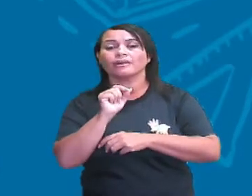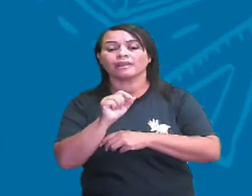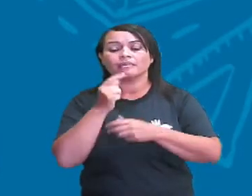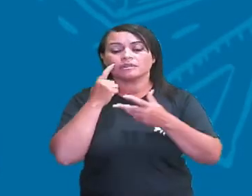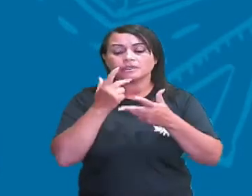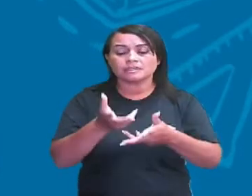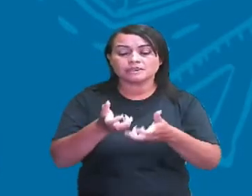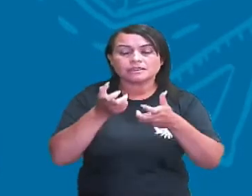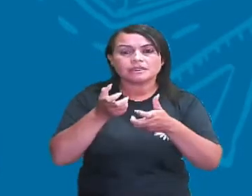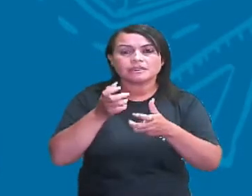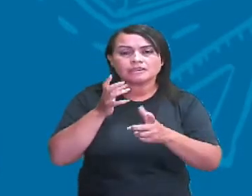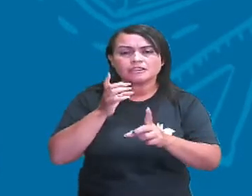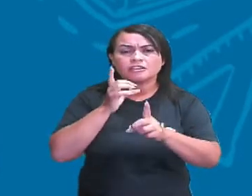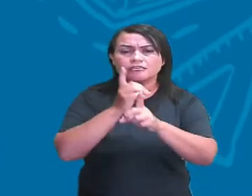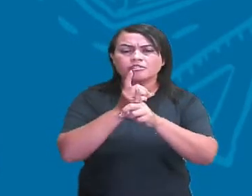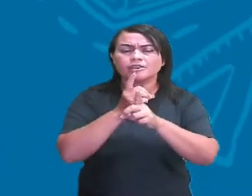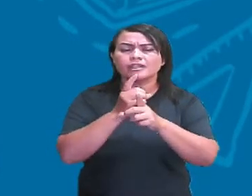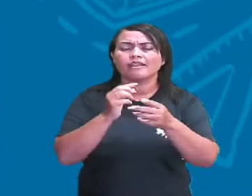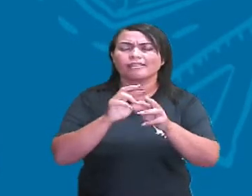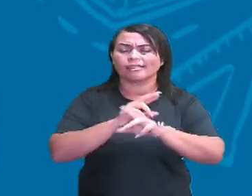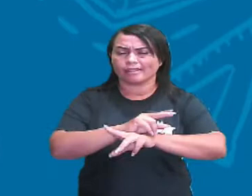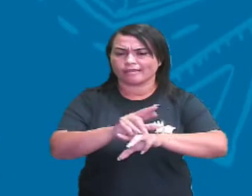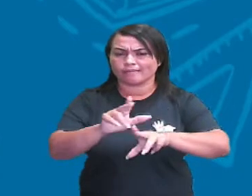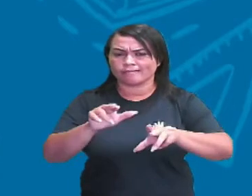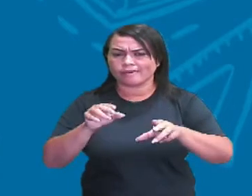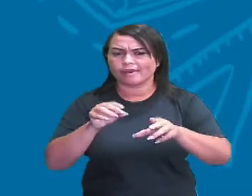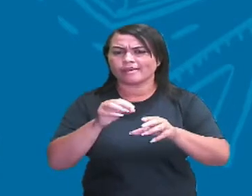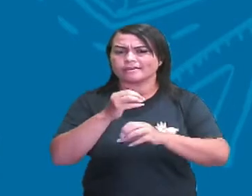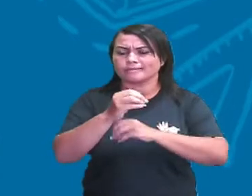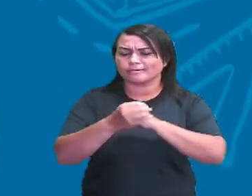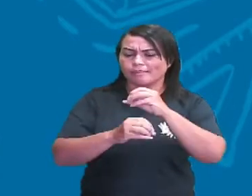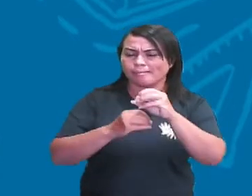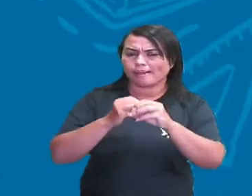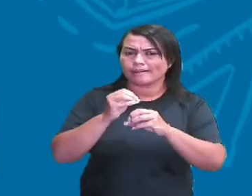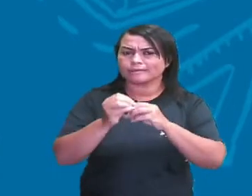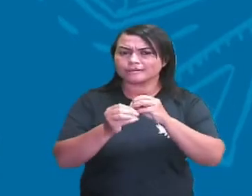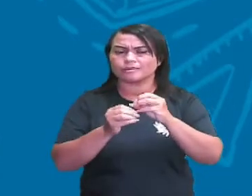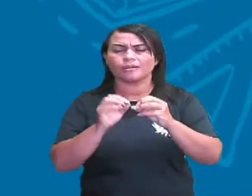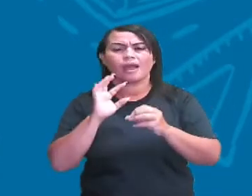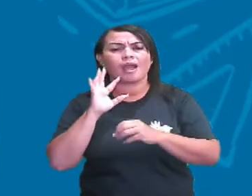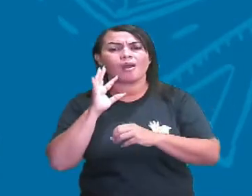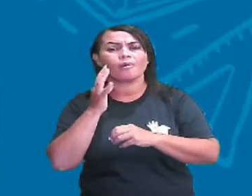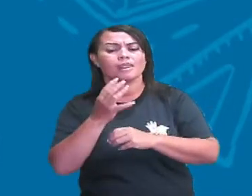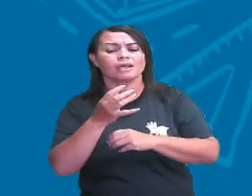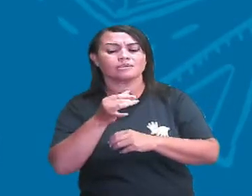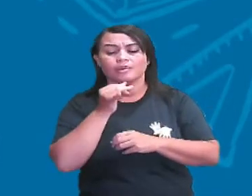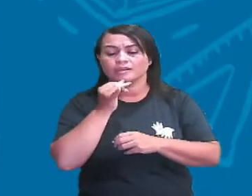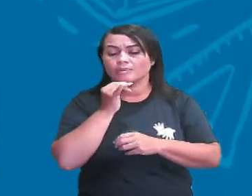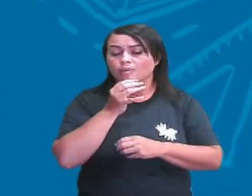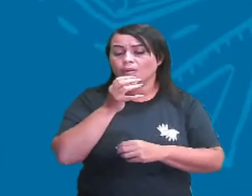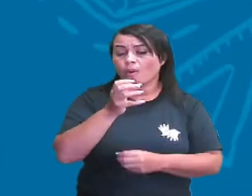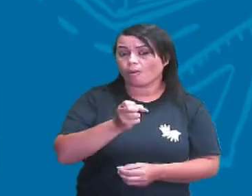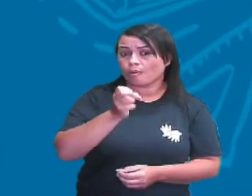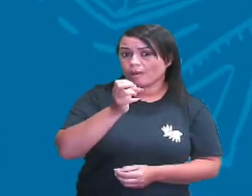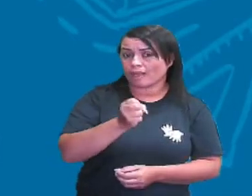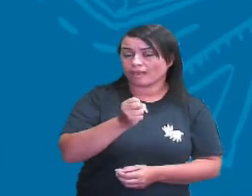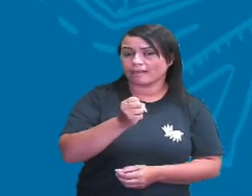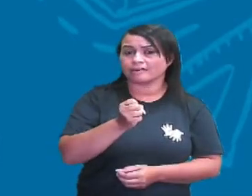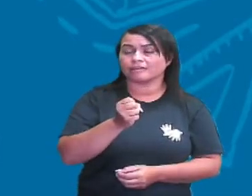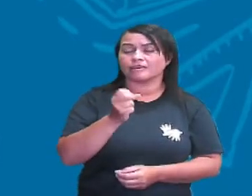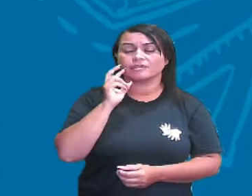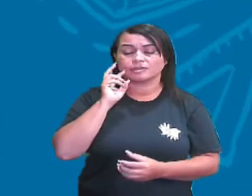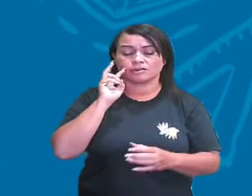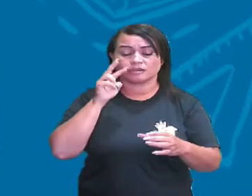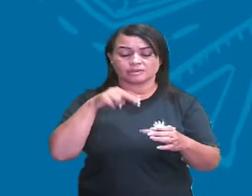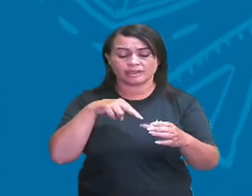vai identificar diversas partículas diferentes. Isso acontece com o leite, por exemplo, em é visto ao microscópio, você